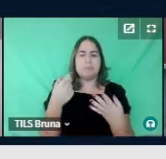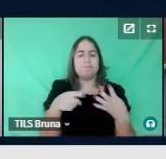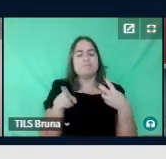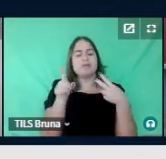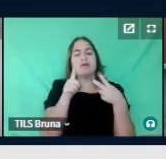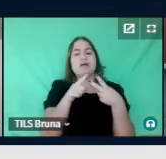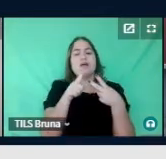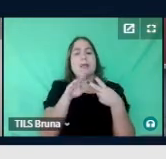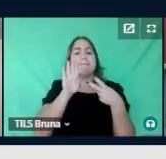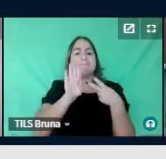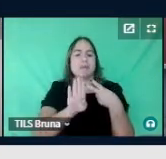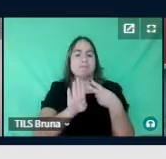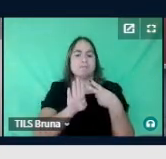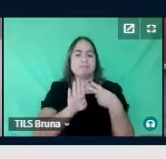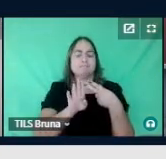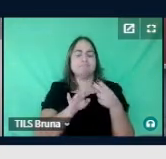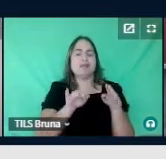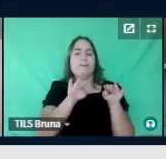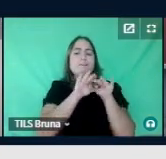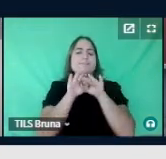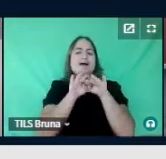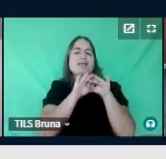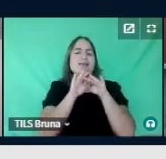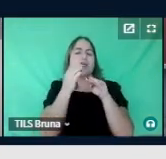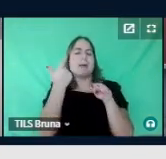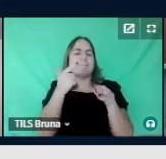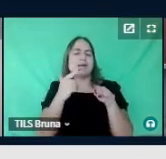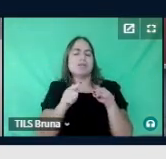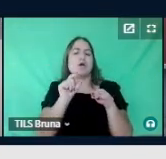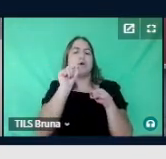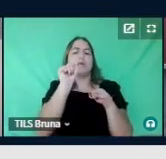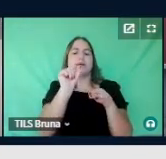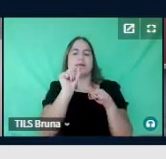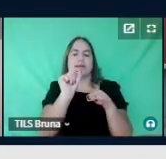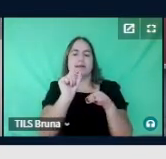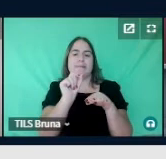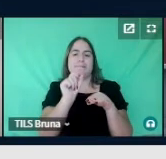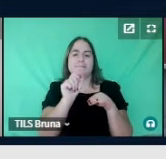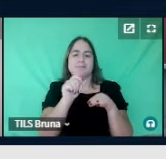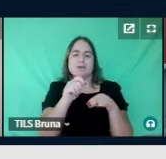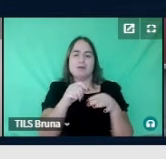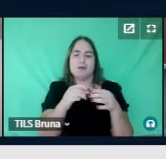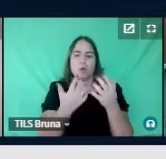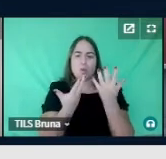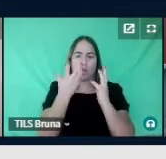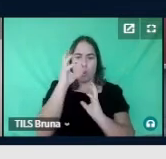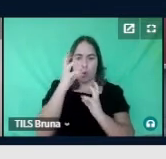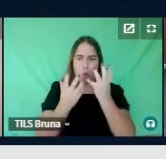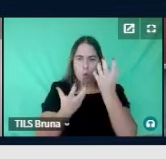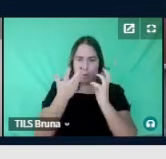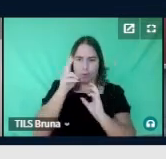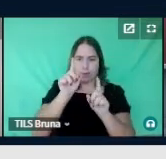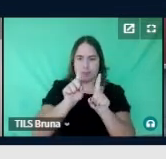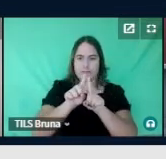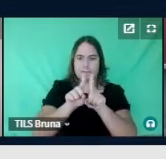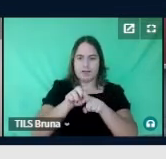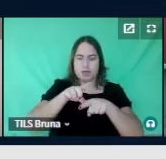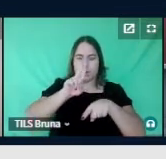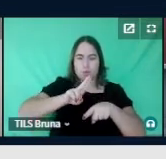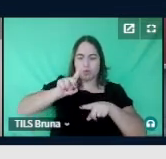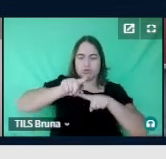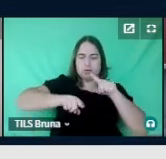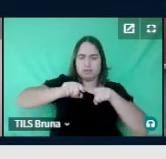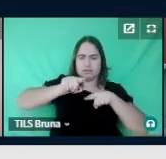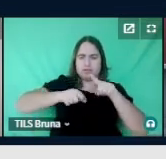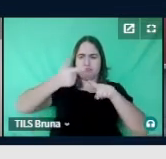restritos e repetitivos de comportamento, A, movimentos motores, uso de objetos ou falas estereotipadas